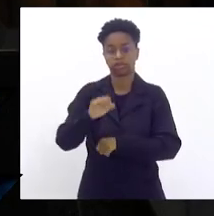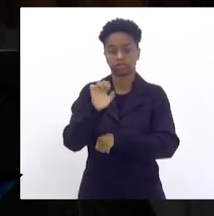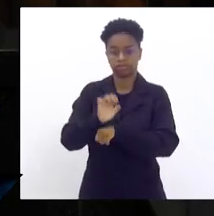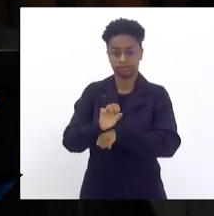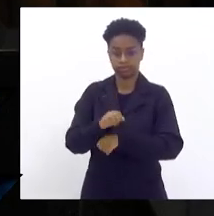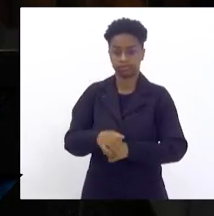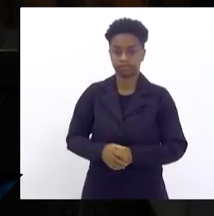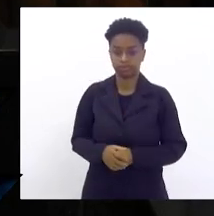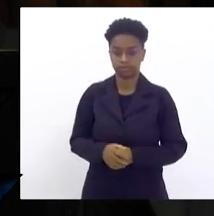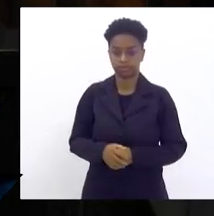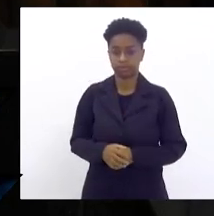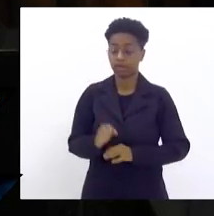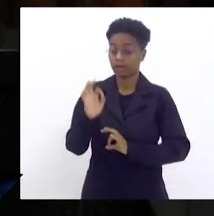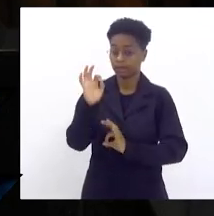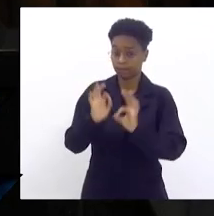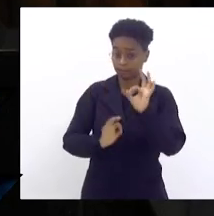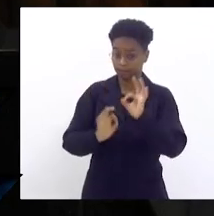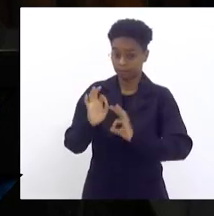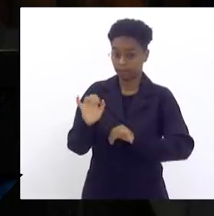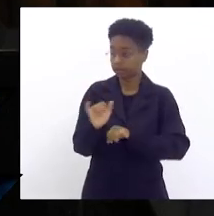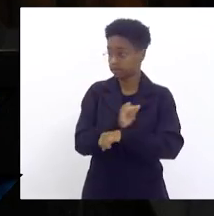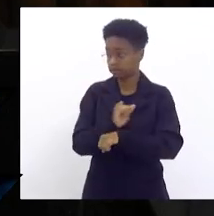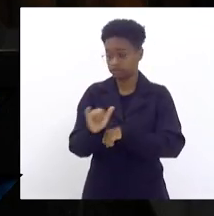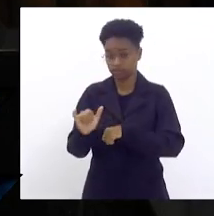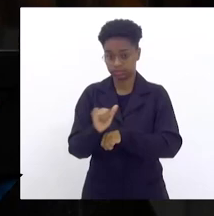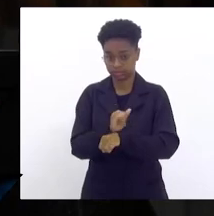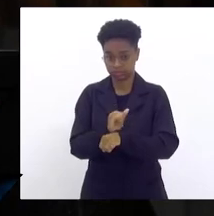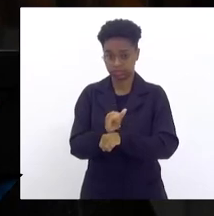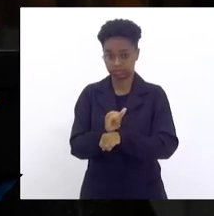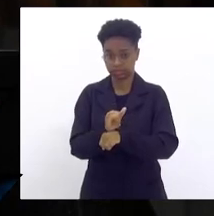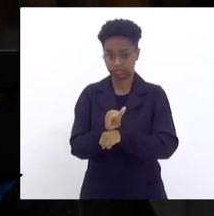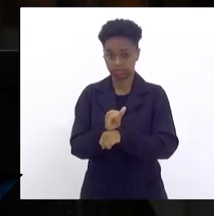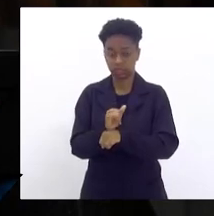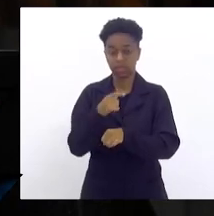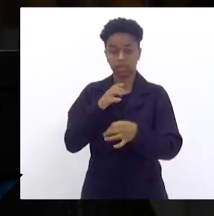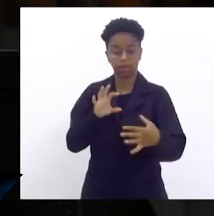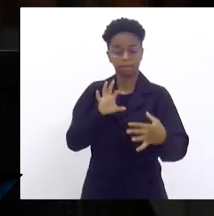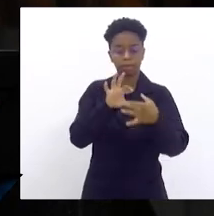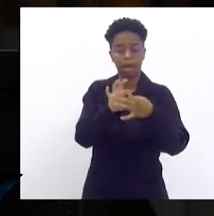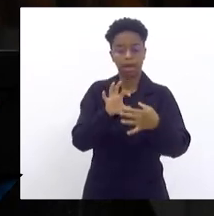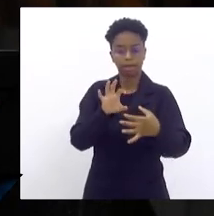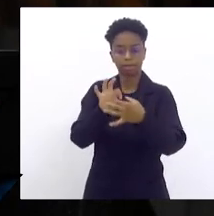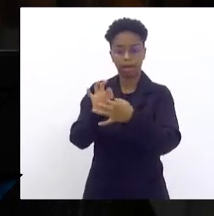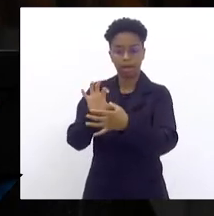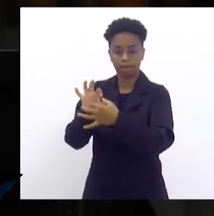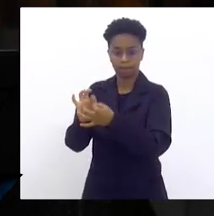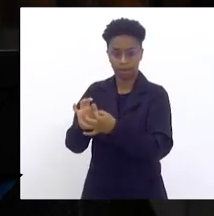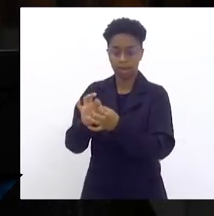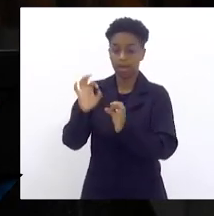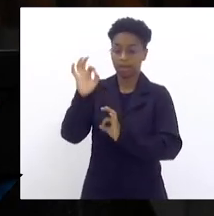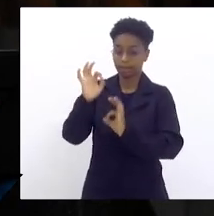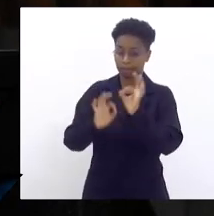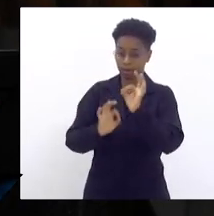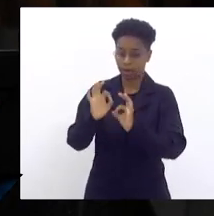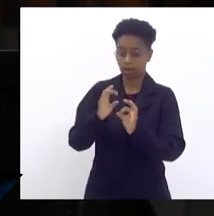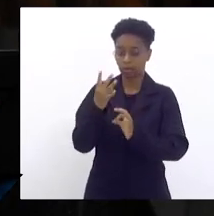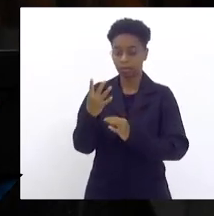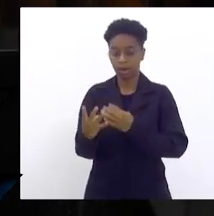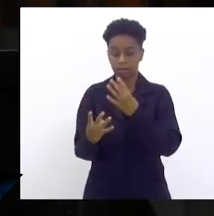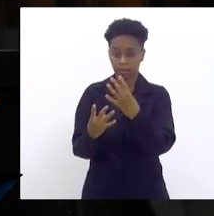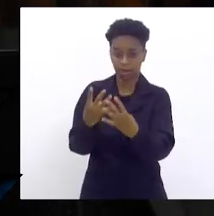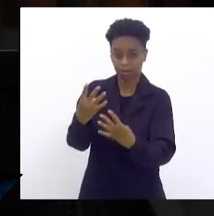Plano Estratégico que arrimará os planos plurianuais e, por via de